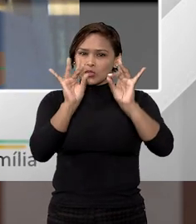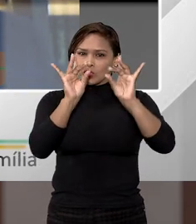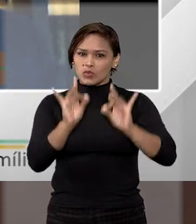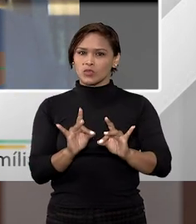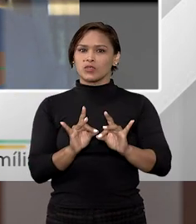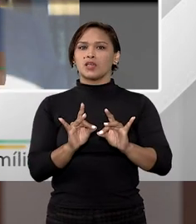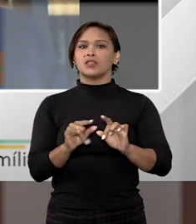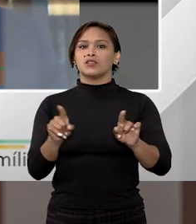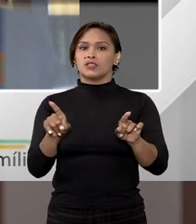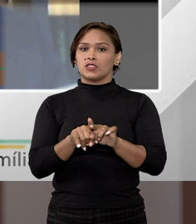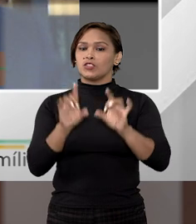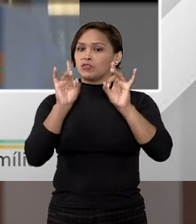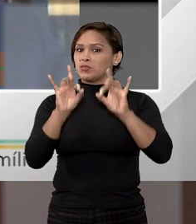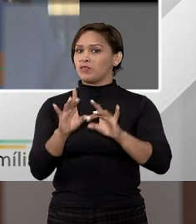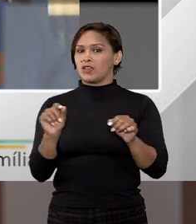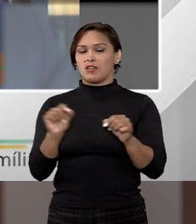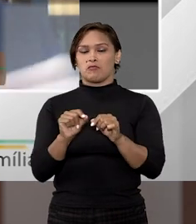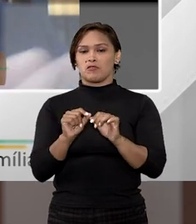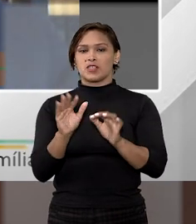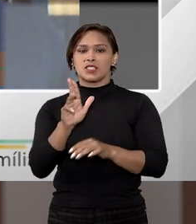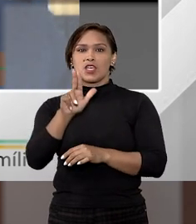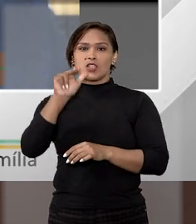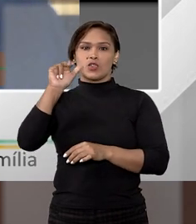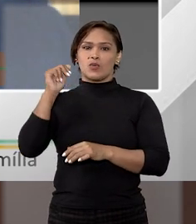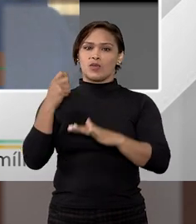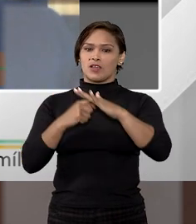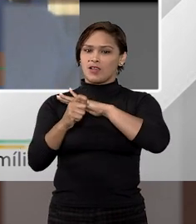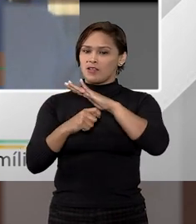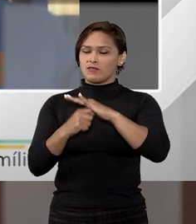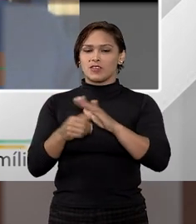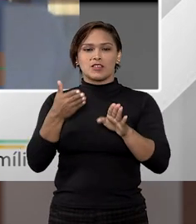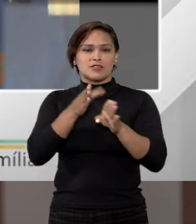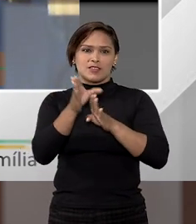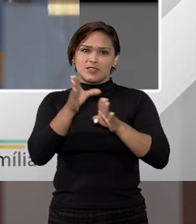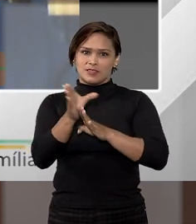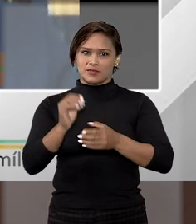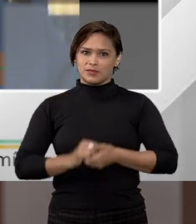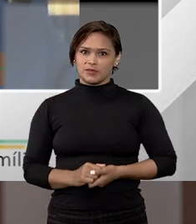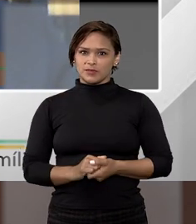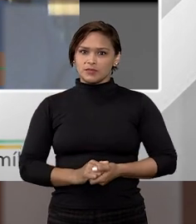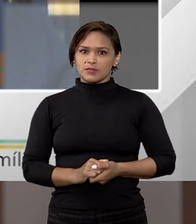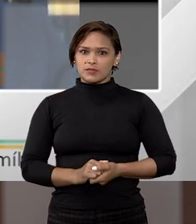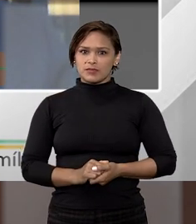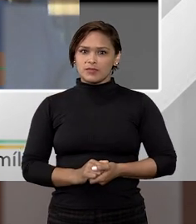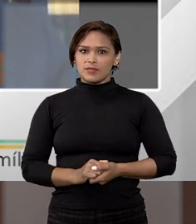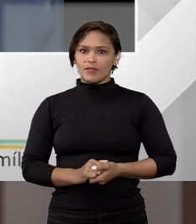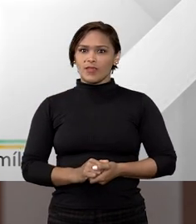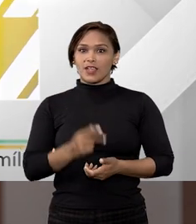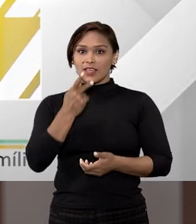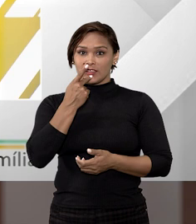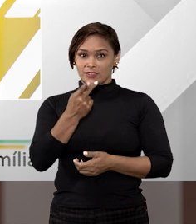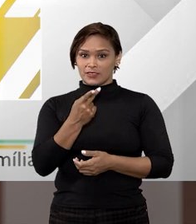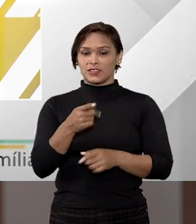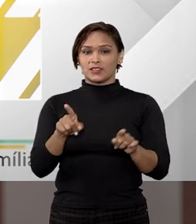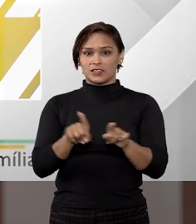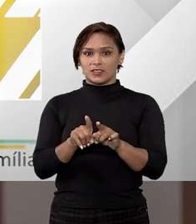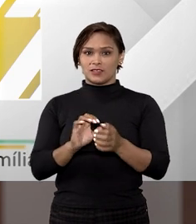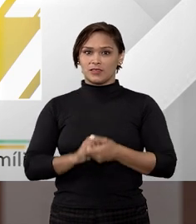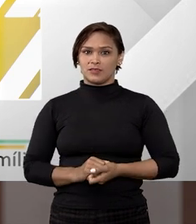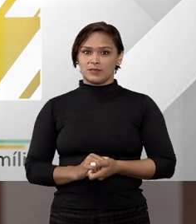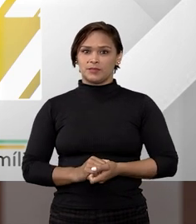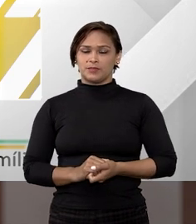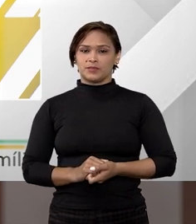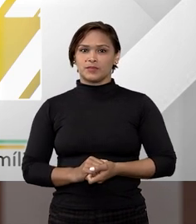e cautela e, de preferência, não realizado. A criança não é recomendada. Bem válida a dica, né, Tiago? Verdade.